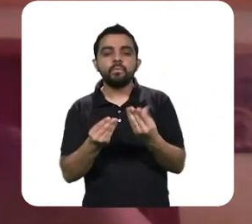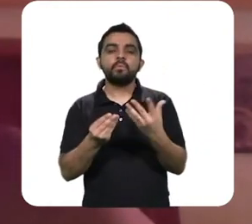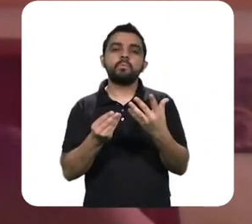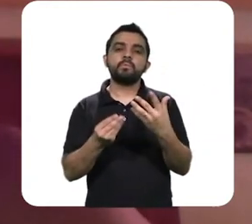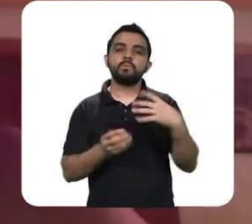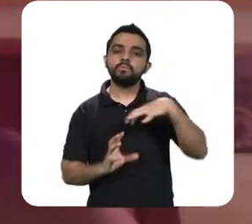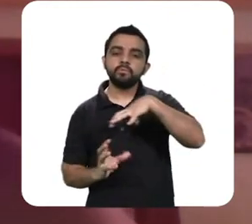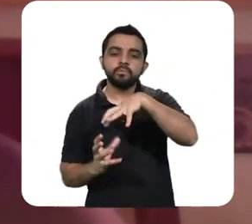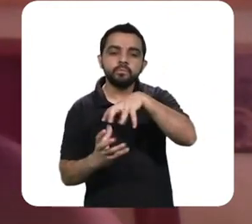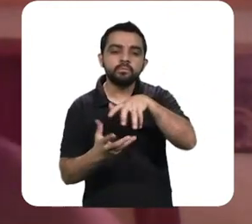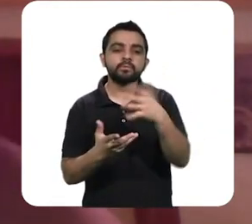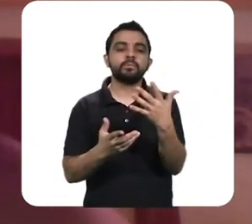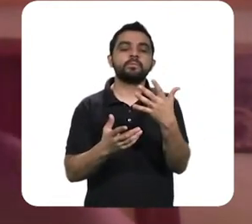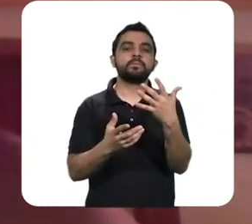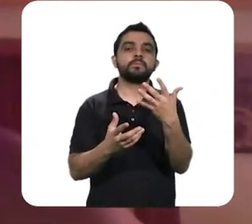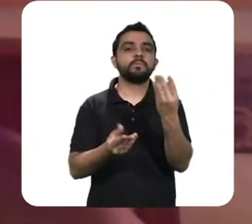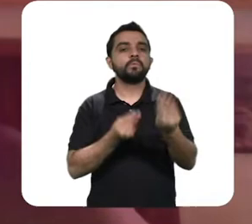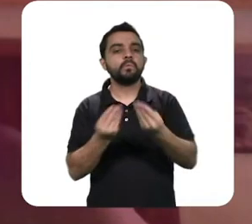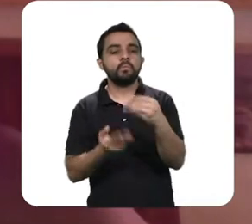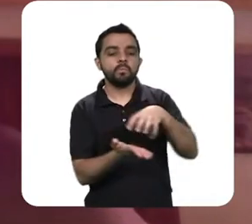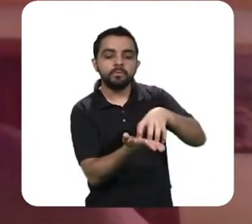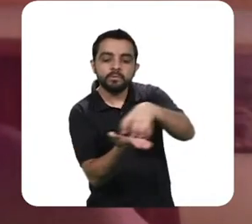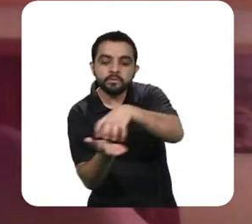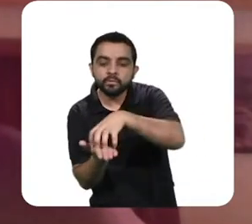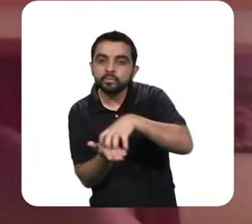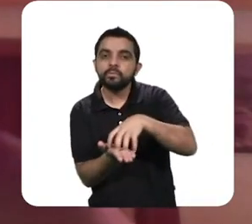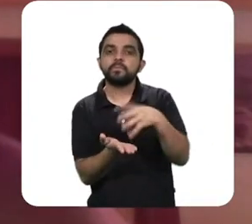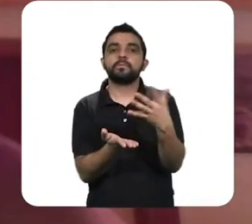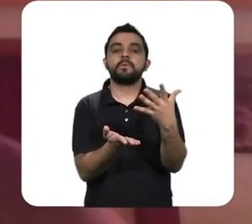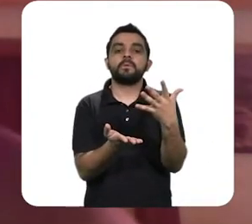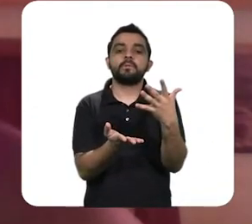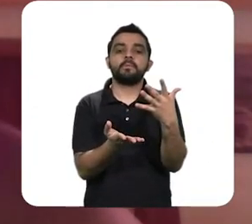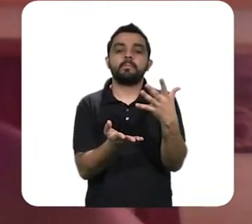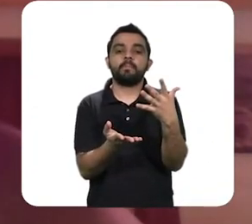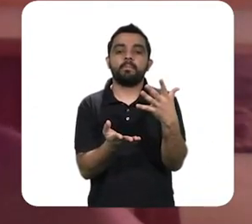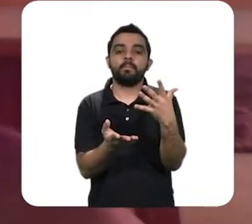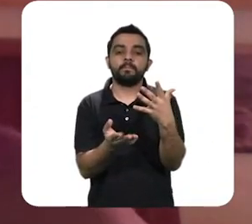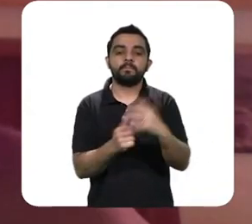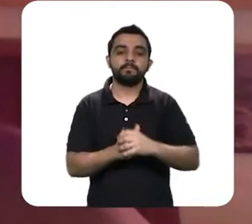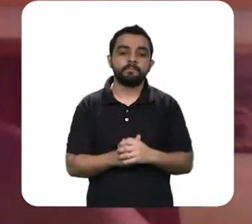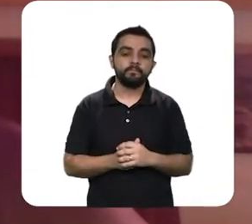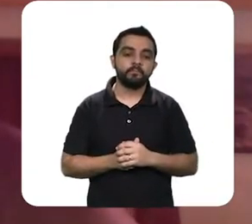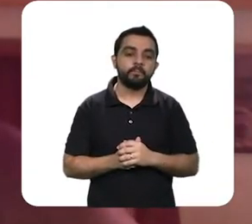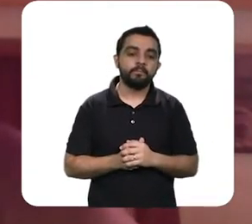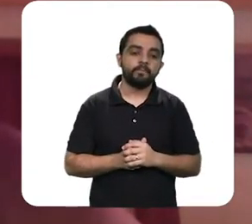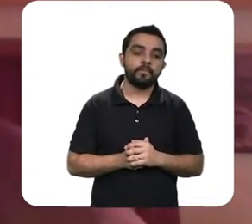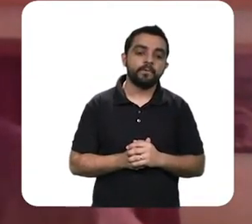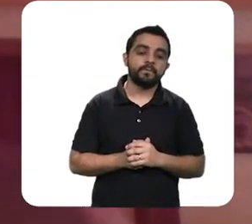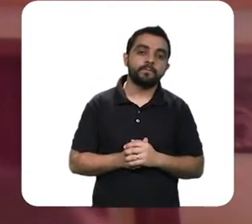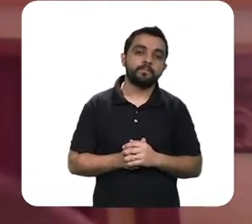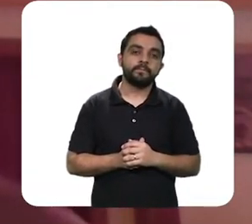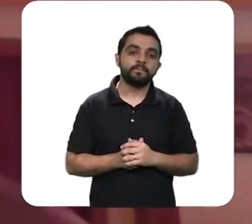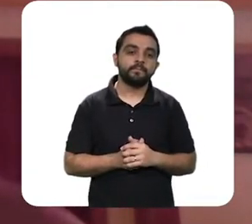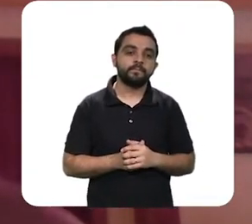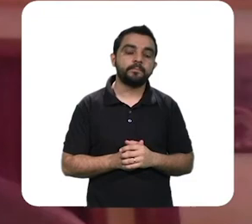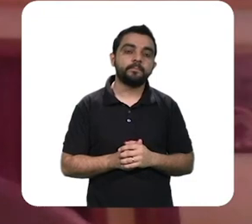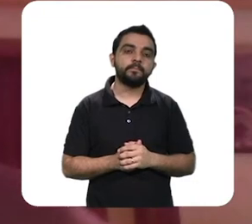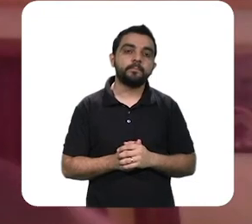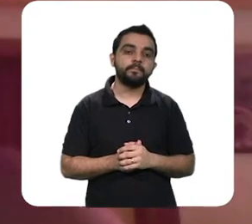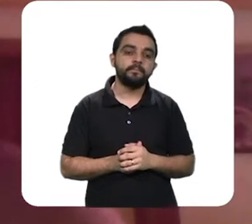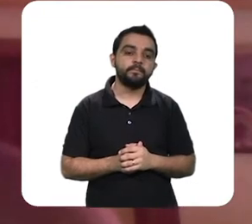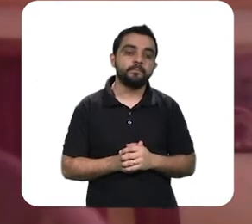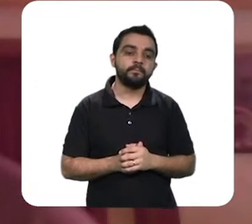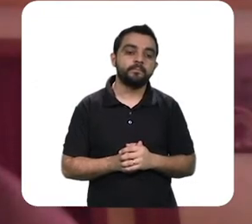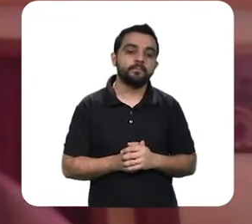papel que cabe a cada uma das instituições no resolver da crise, na busca de soluções para a